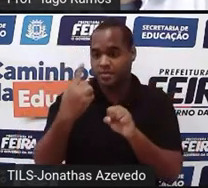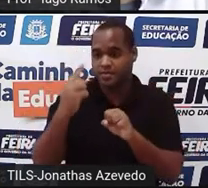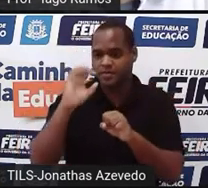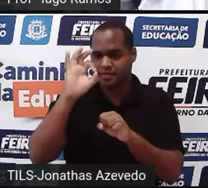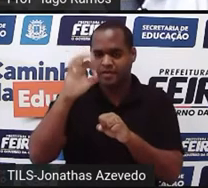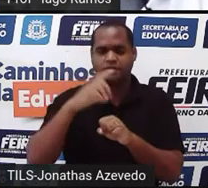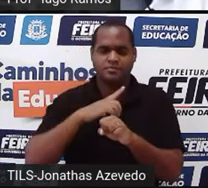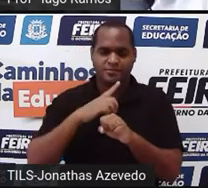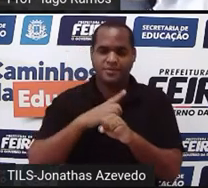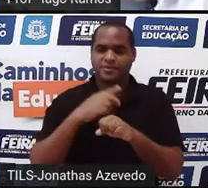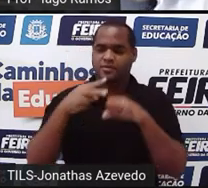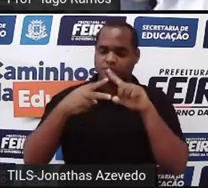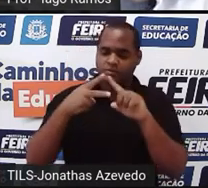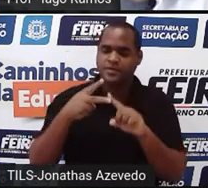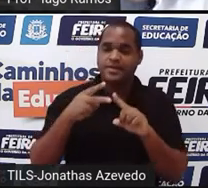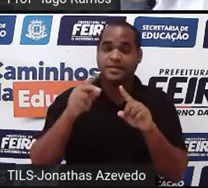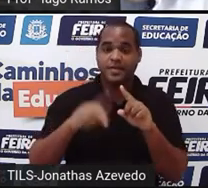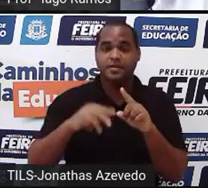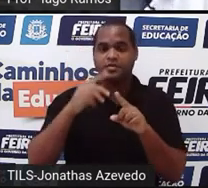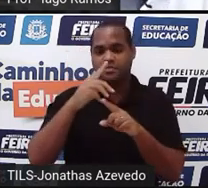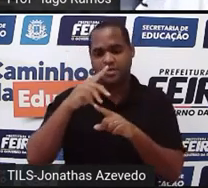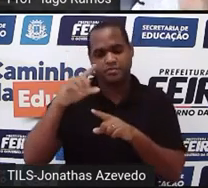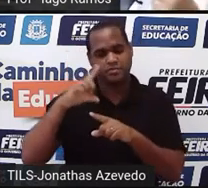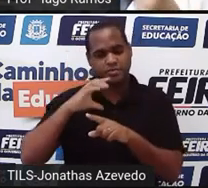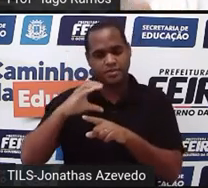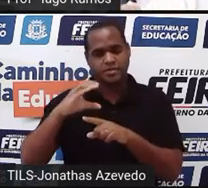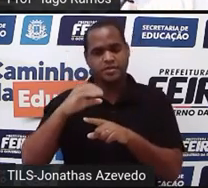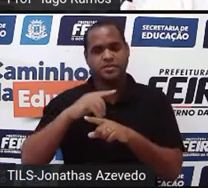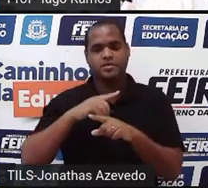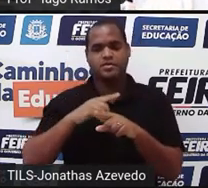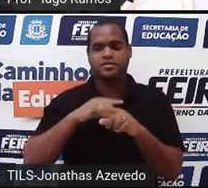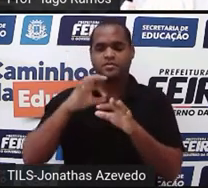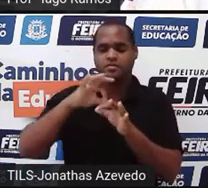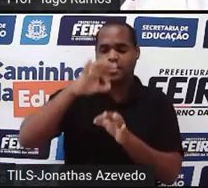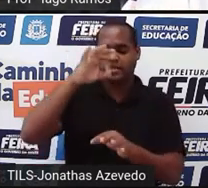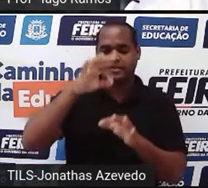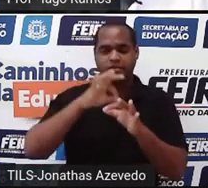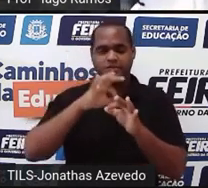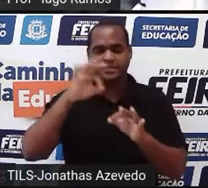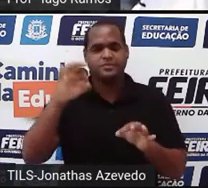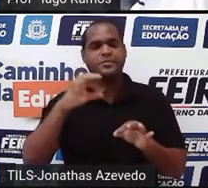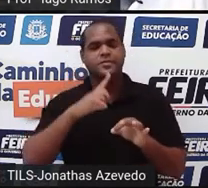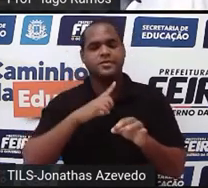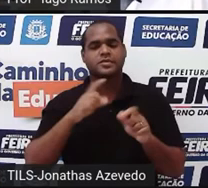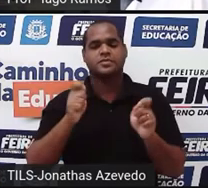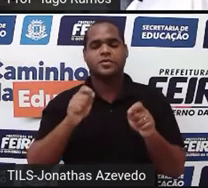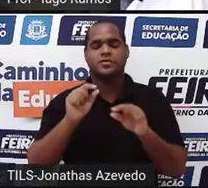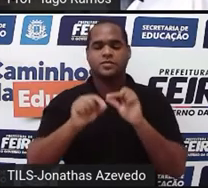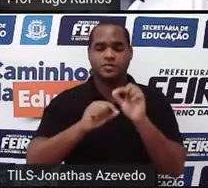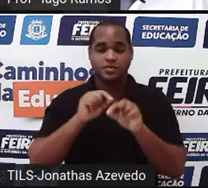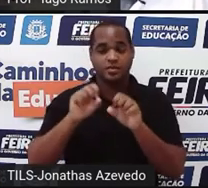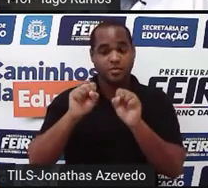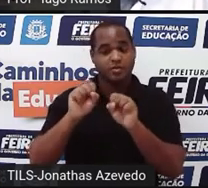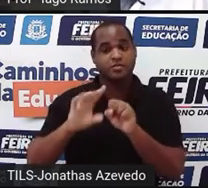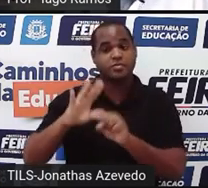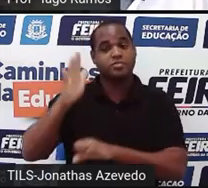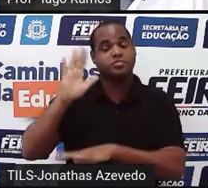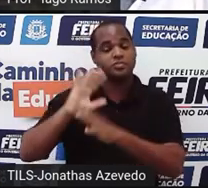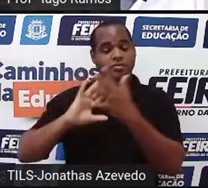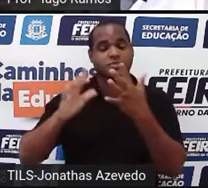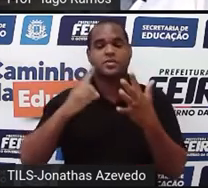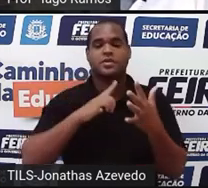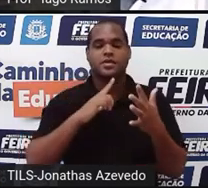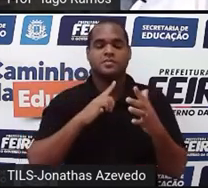incógnitas que no plano cartesiano as retas são concorrentes. Ele é chamado de possível determinado.